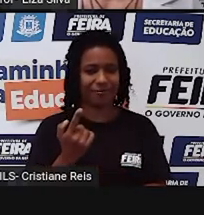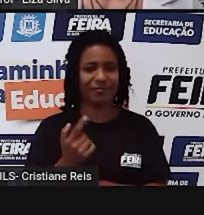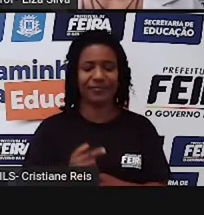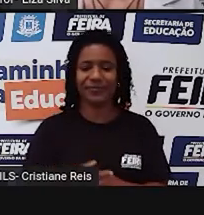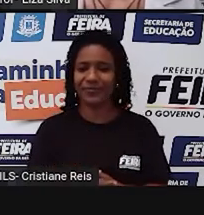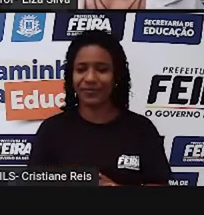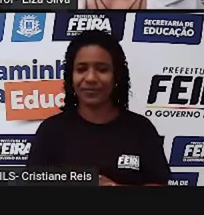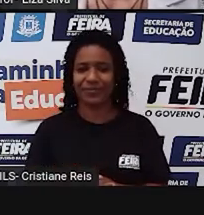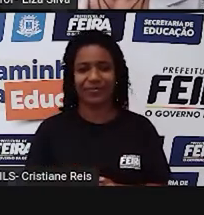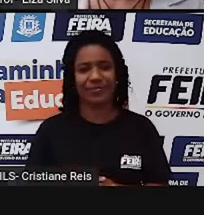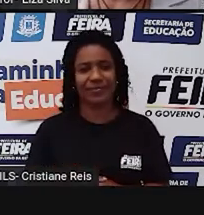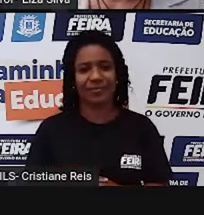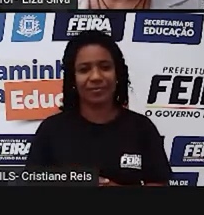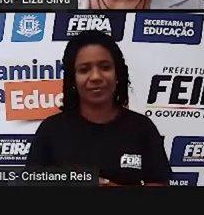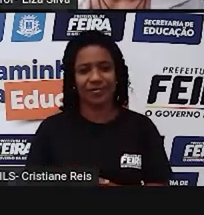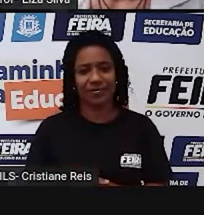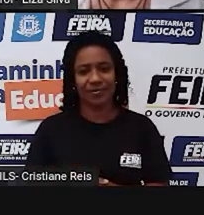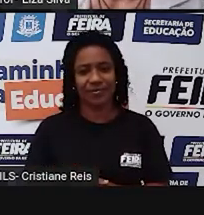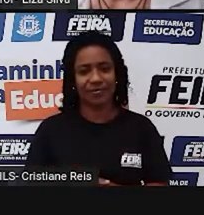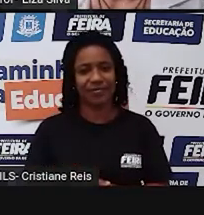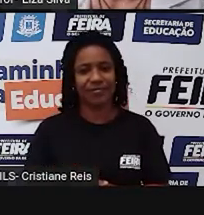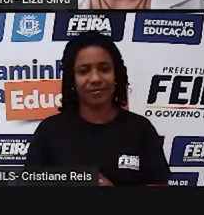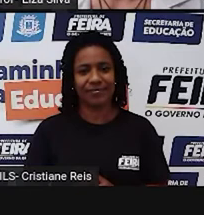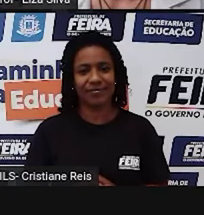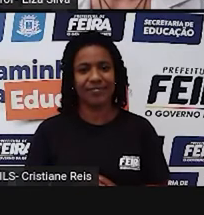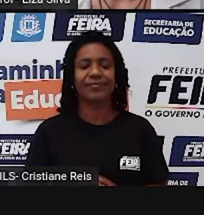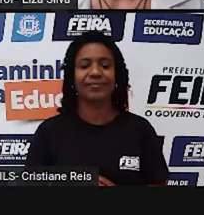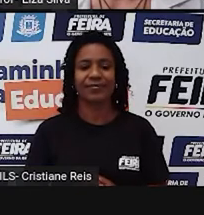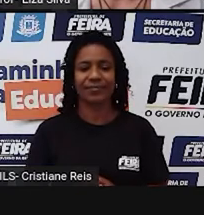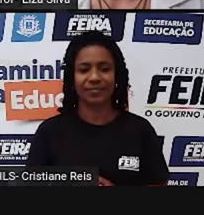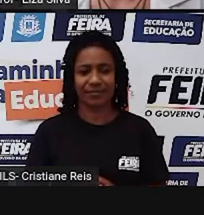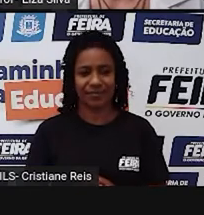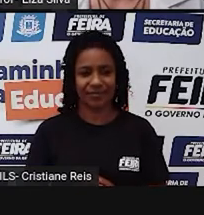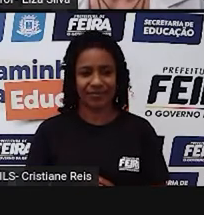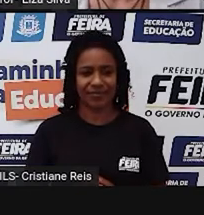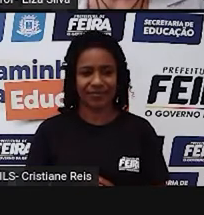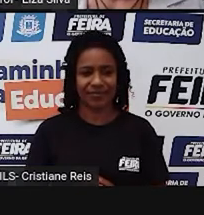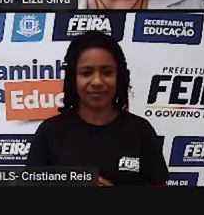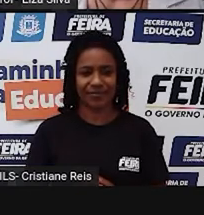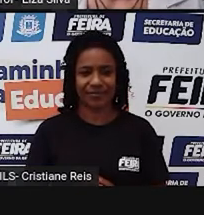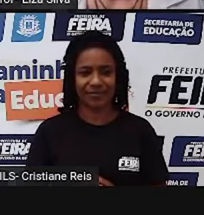S-A-I-L